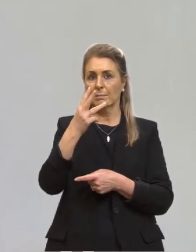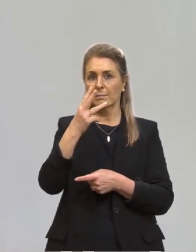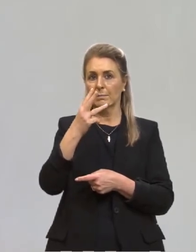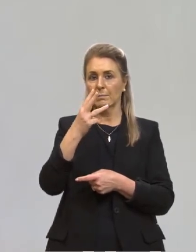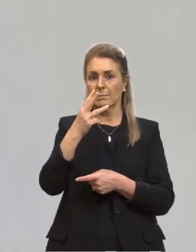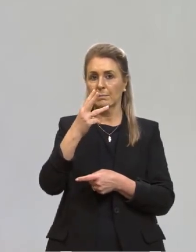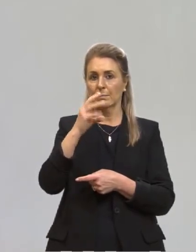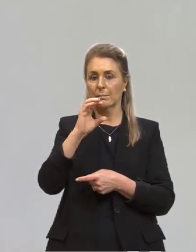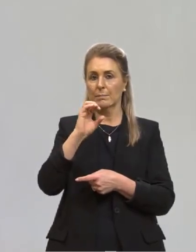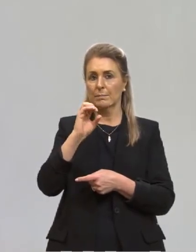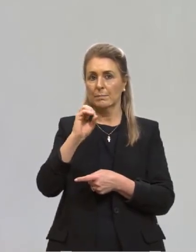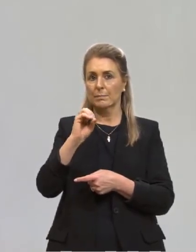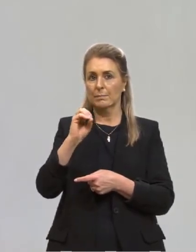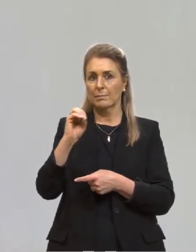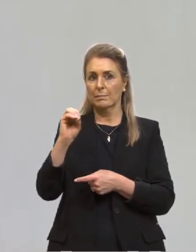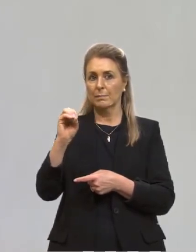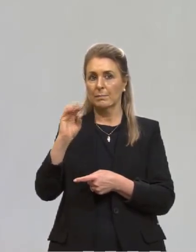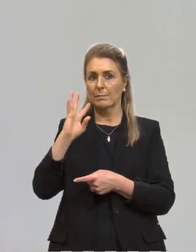milhões